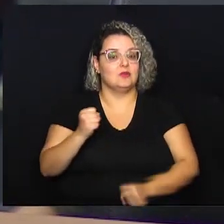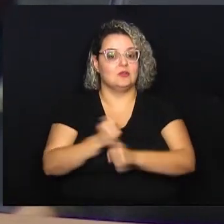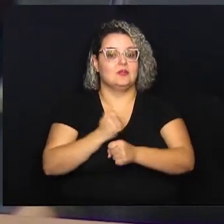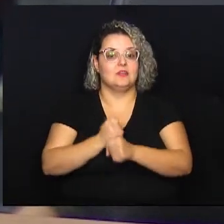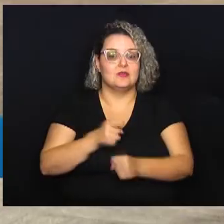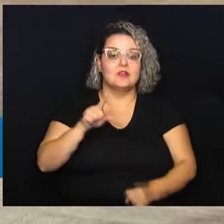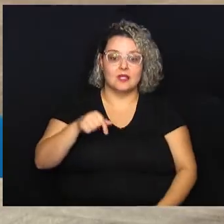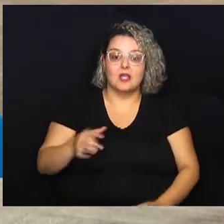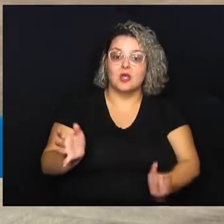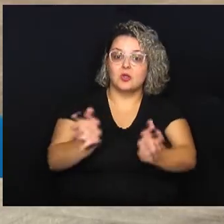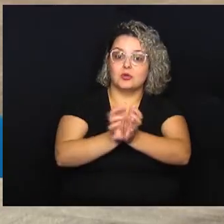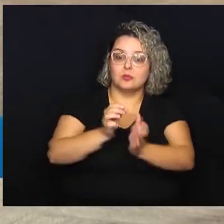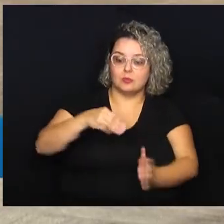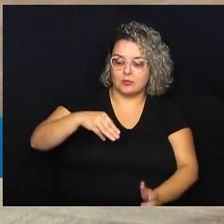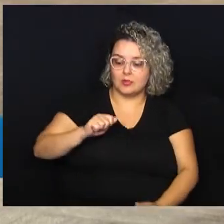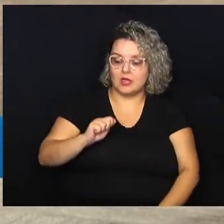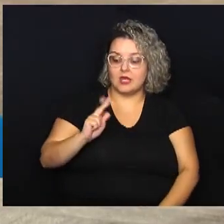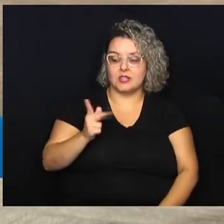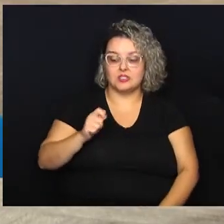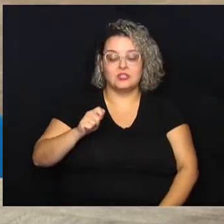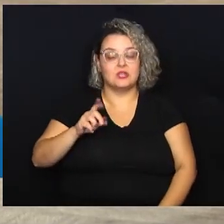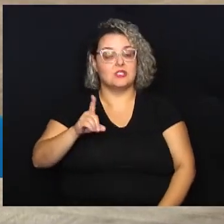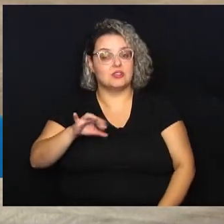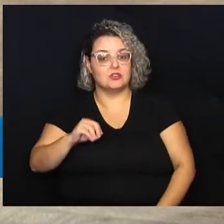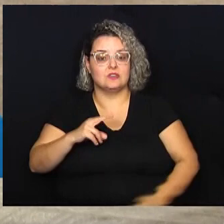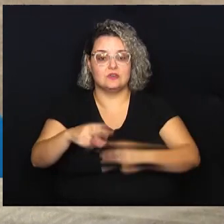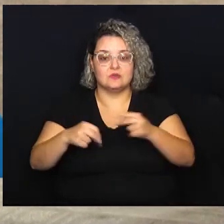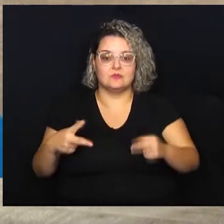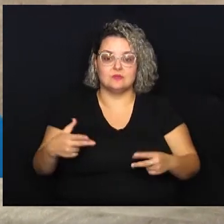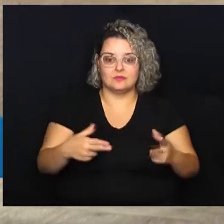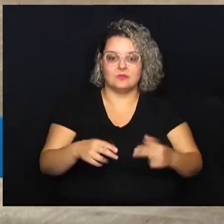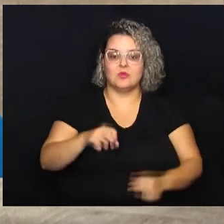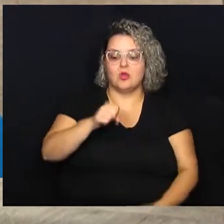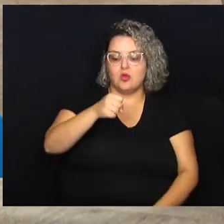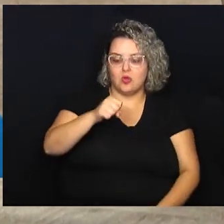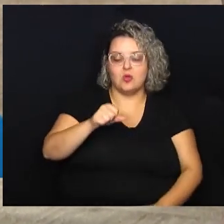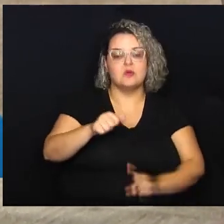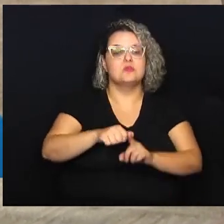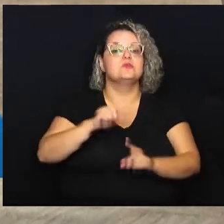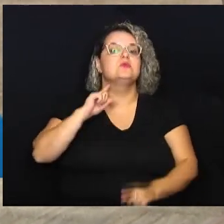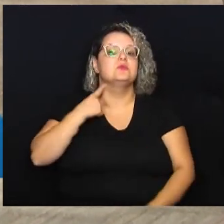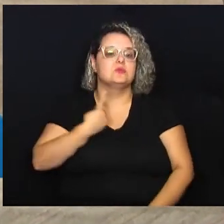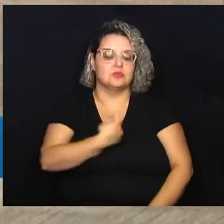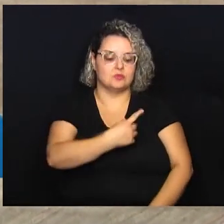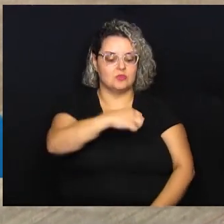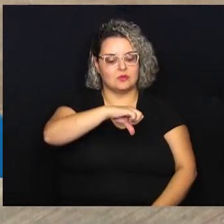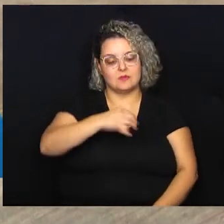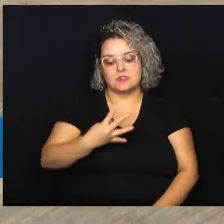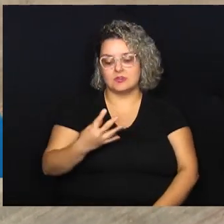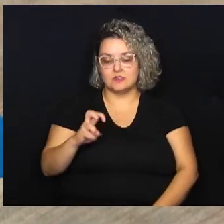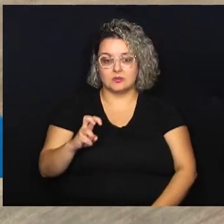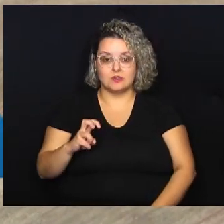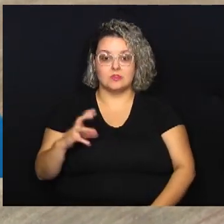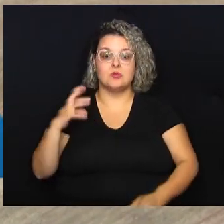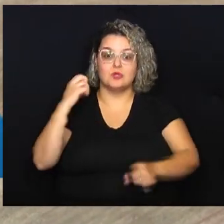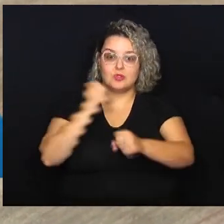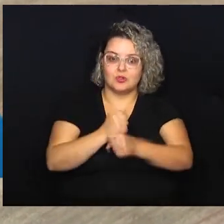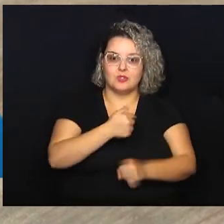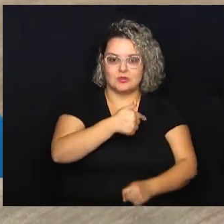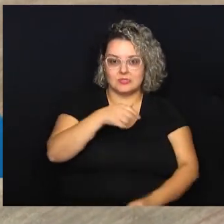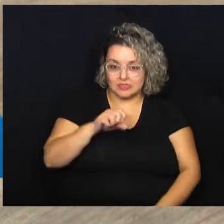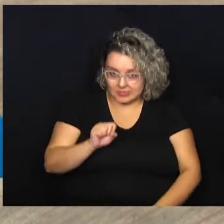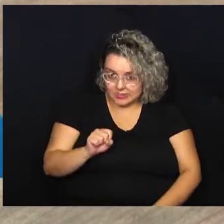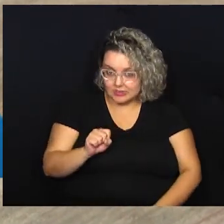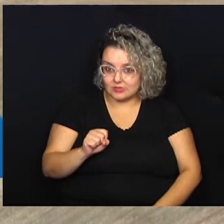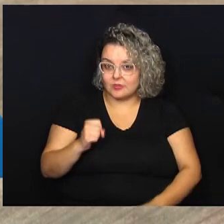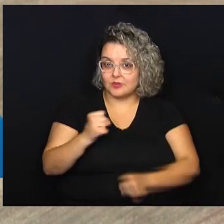anos. O Clube Machadinho foi inaugurado justamente no dia 8 de maio de 1945, então ele completa 78